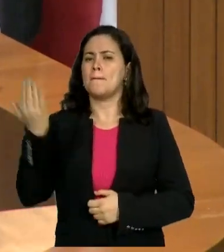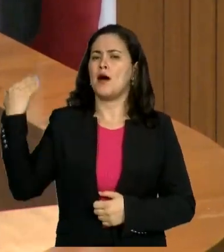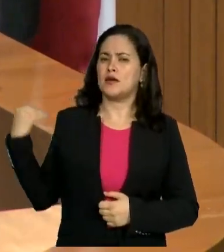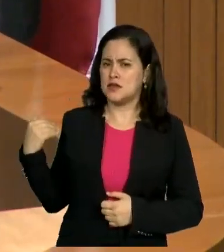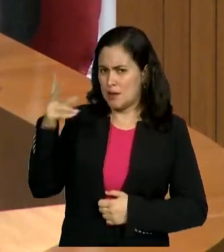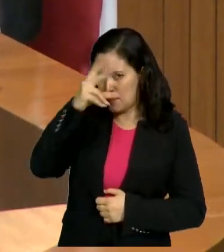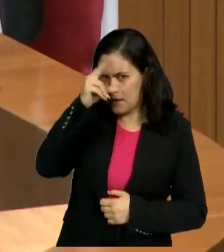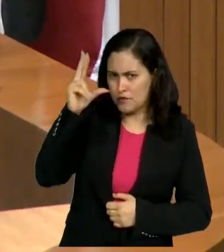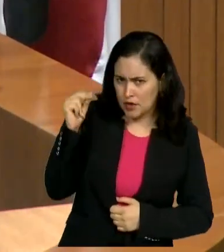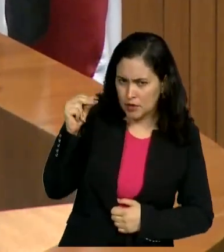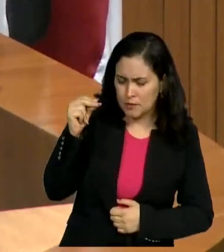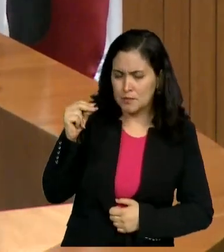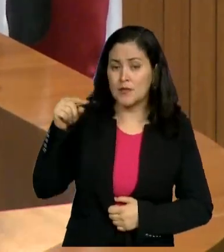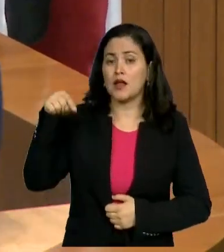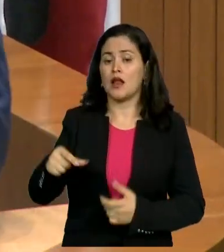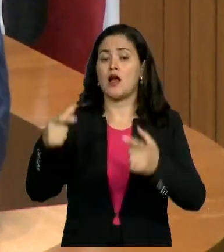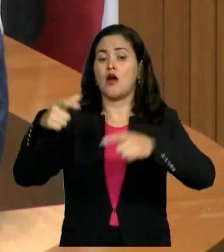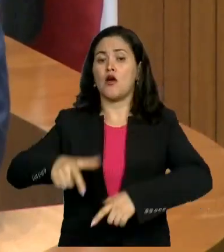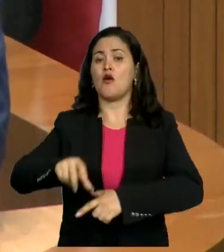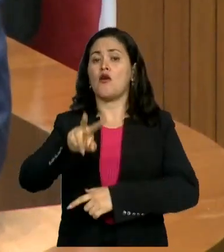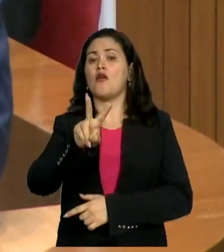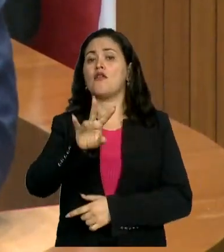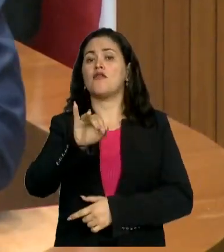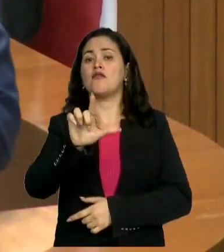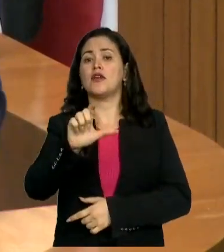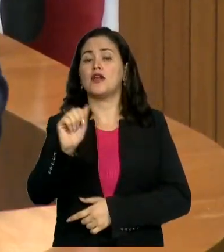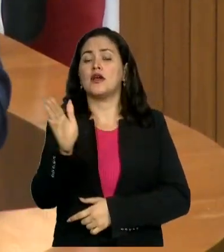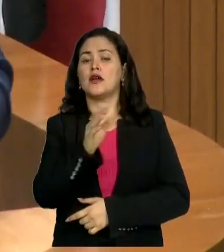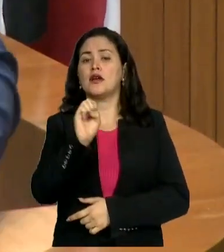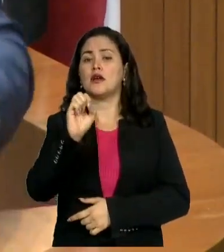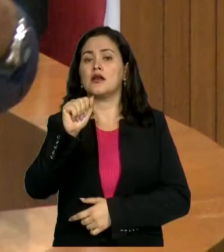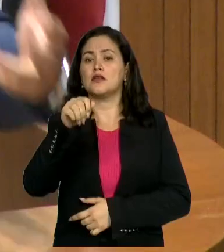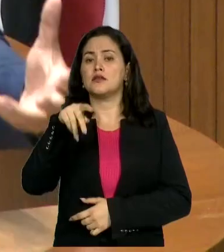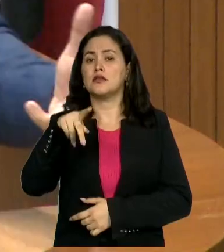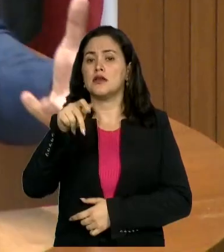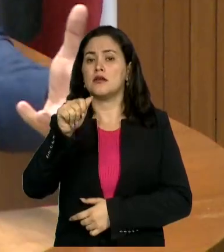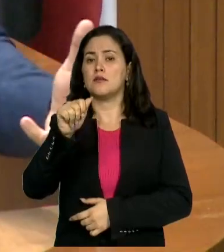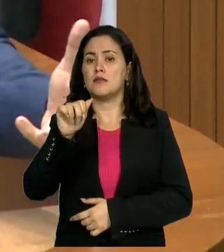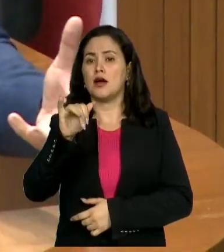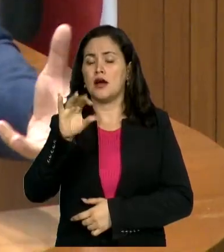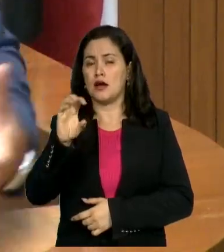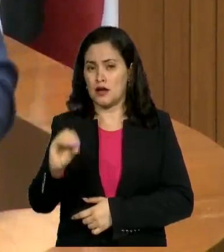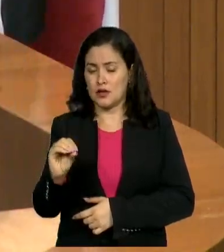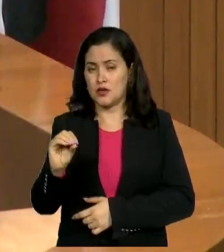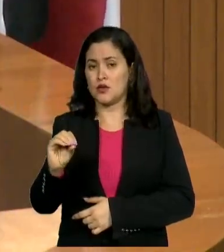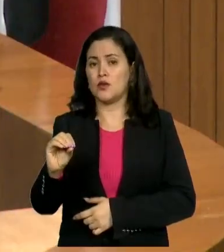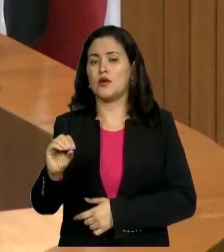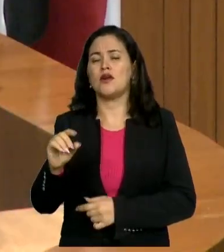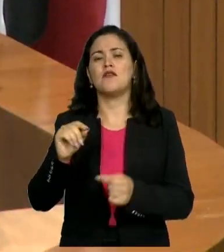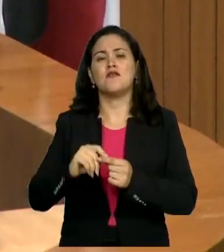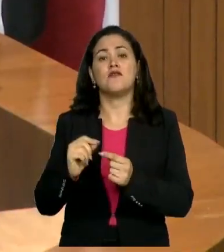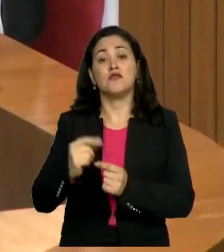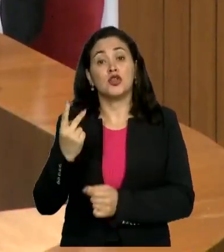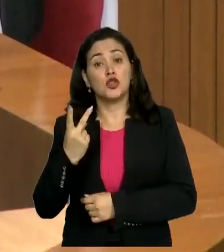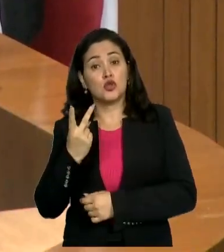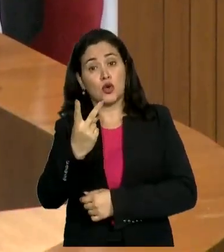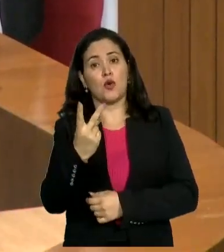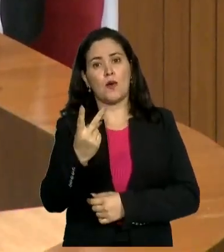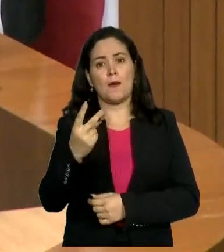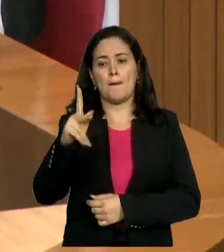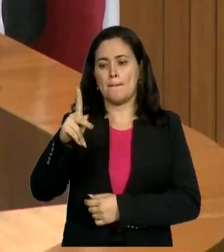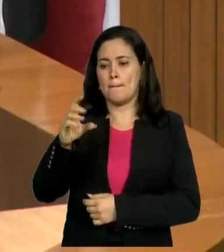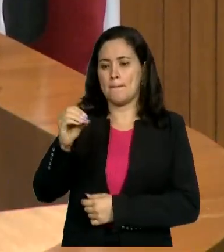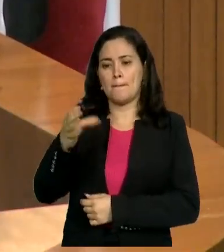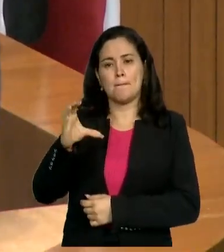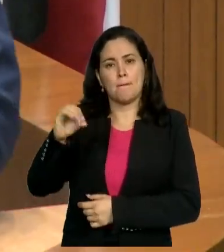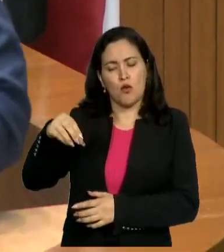perfuramos lá dois sistemas de abastecimento de água, porque é uma das regiões que mais crescem em Barra do Corda. A Vila Alvorada, nós perfuramos